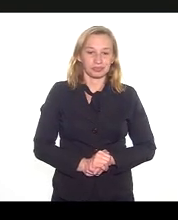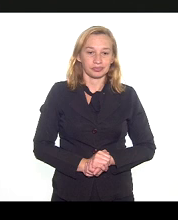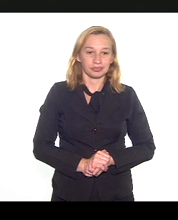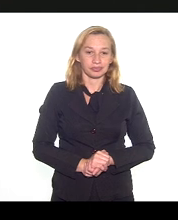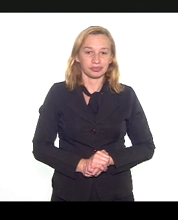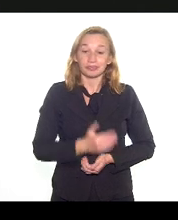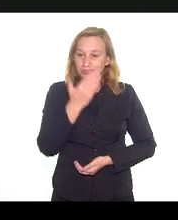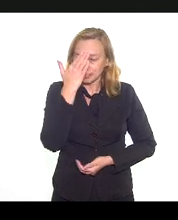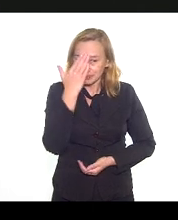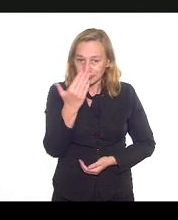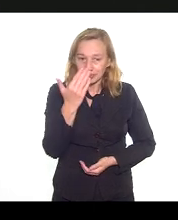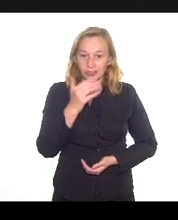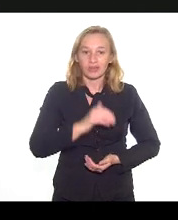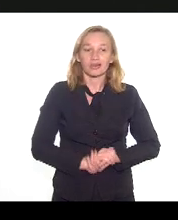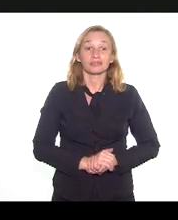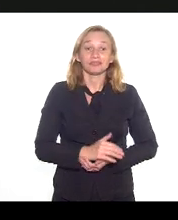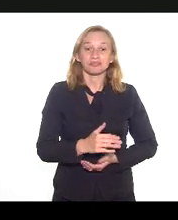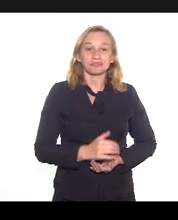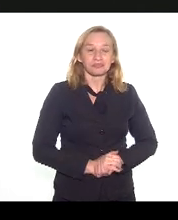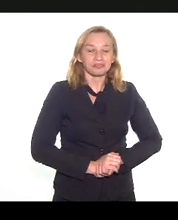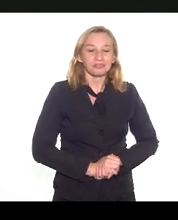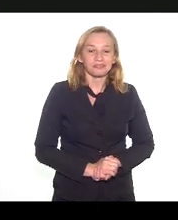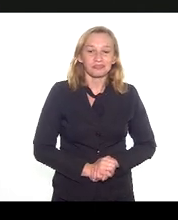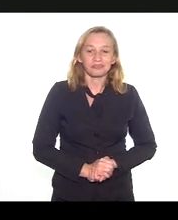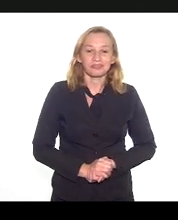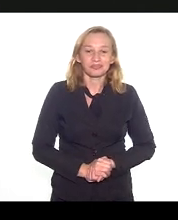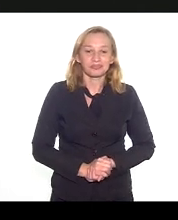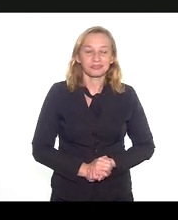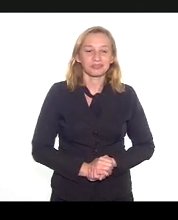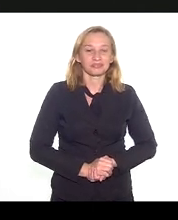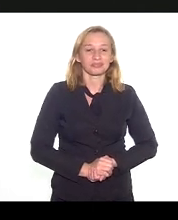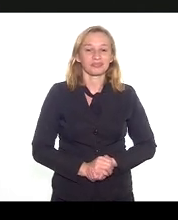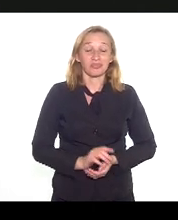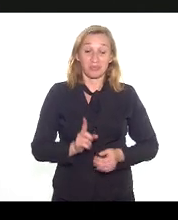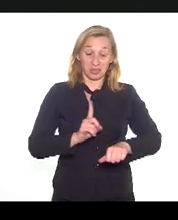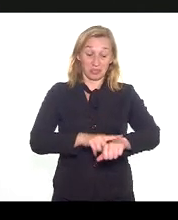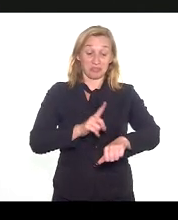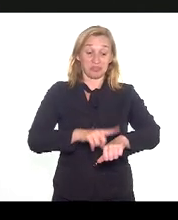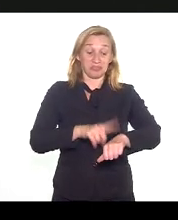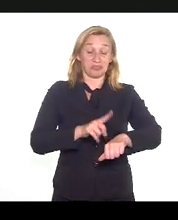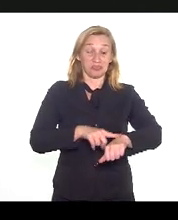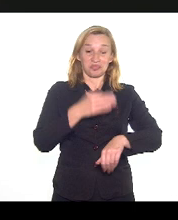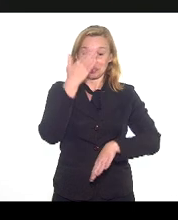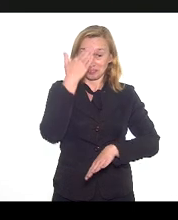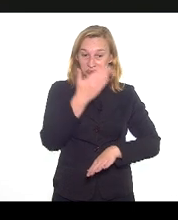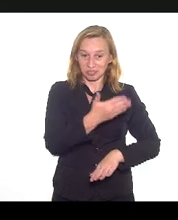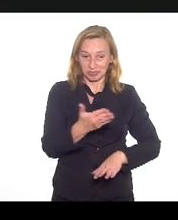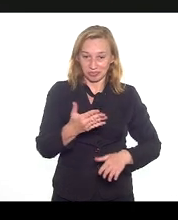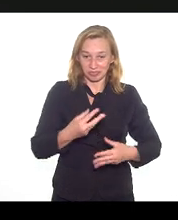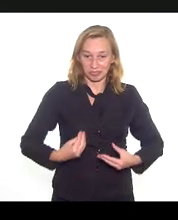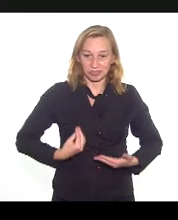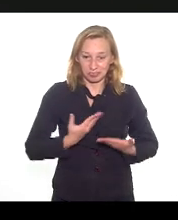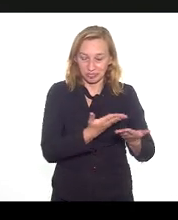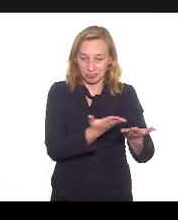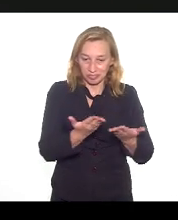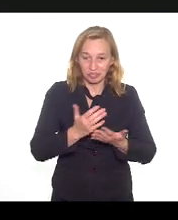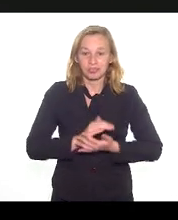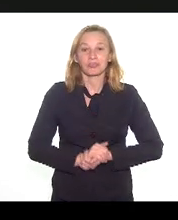Eu agradeço muito para dar boa tarde. Tá, ok. Estou conometrando aqui o tempo aqui. Eu agradeço muito a participação